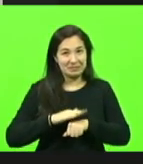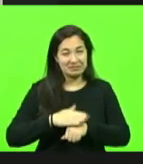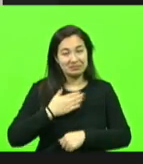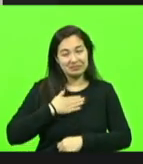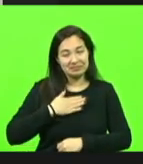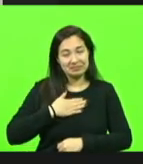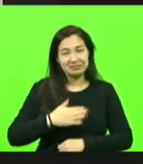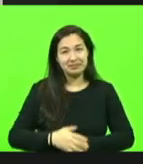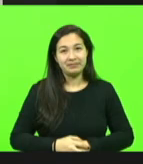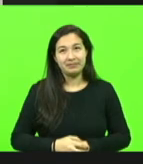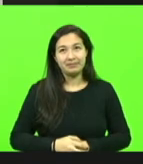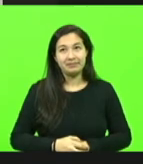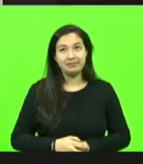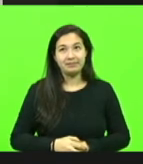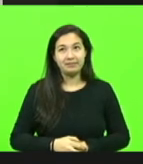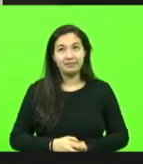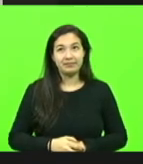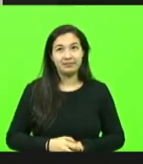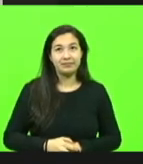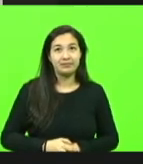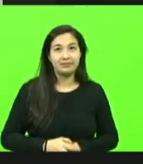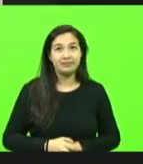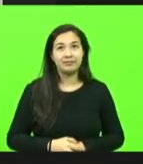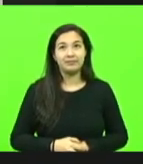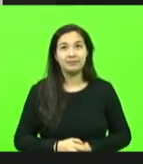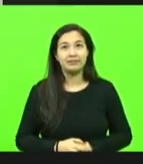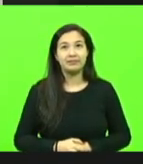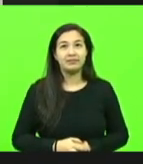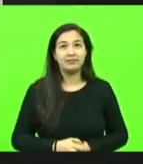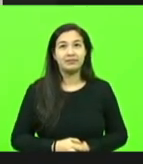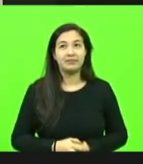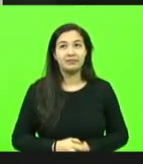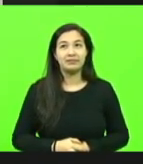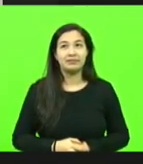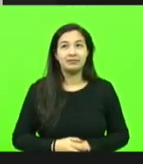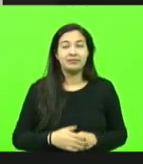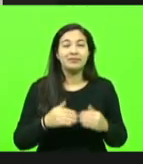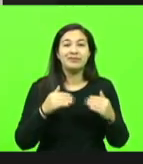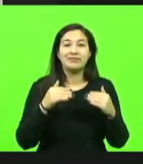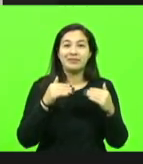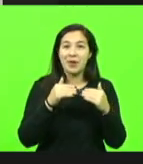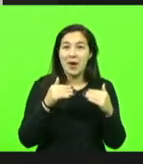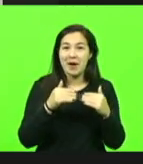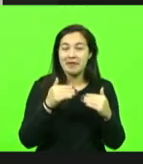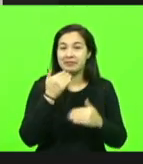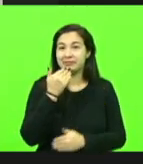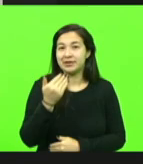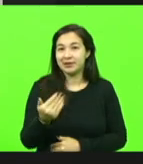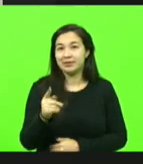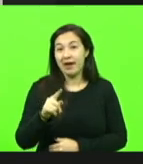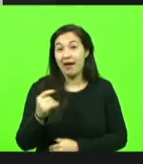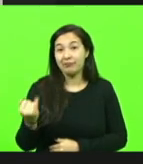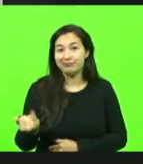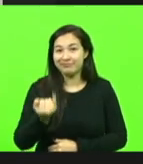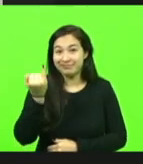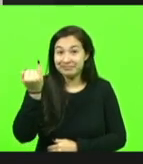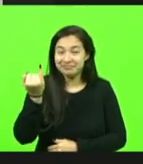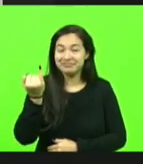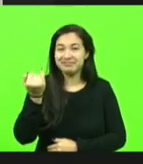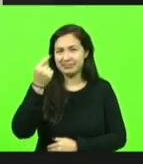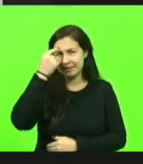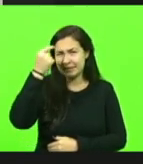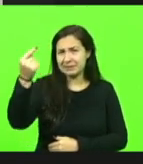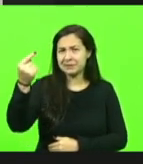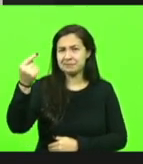Só liga o microfone, liga o microfone, por favor. Estou endossando esse pedido também, acho que é muito importante, né? E lembrando,